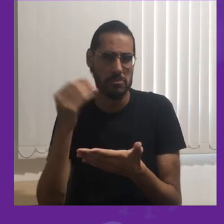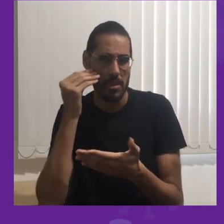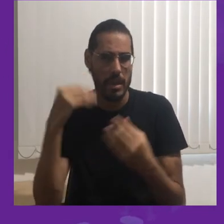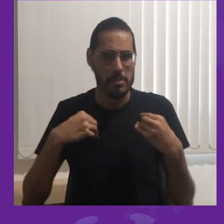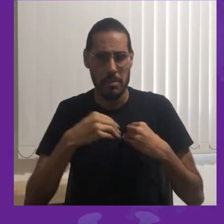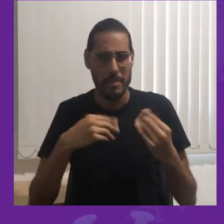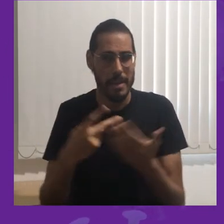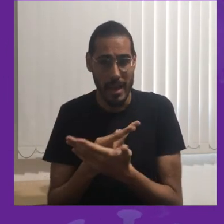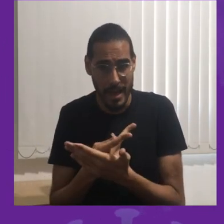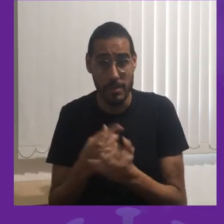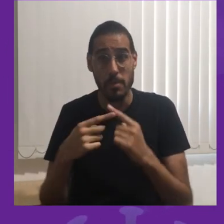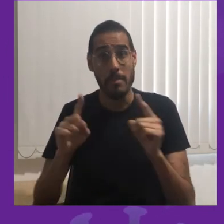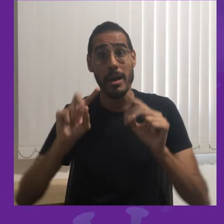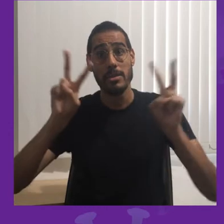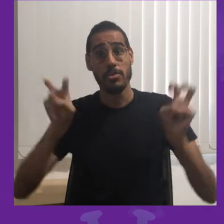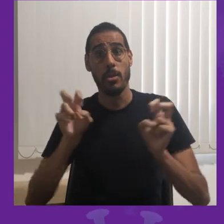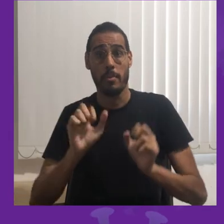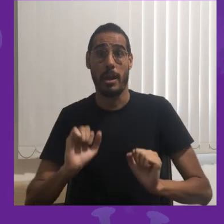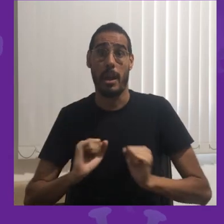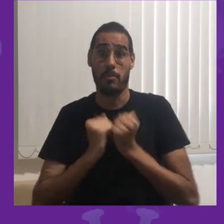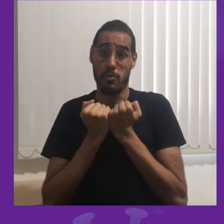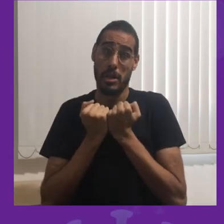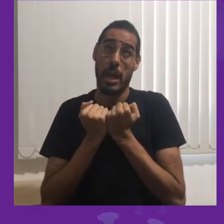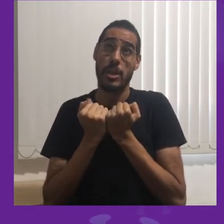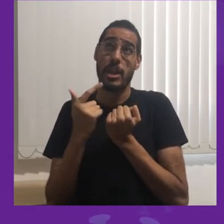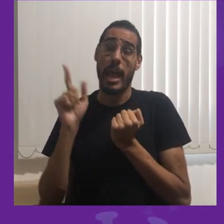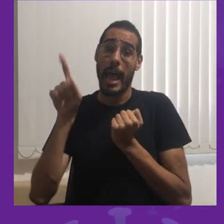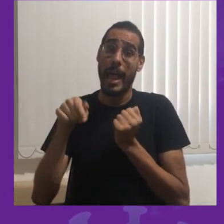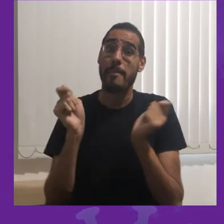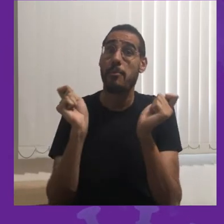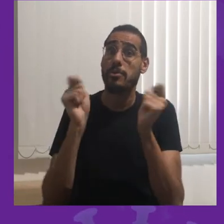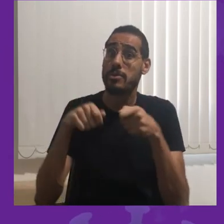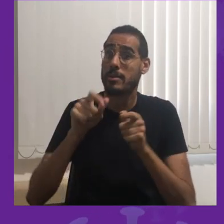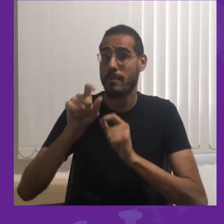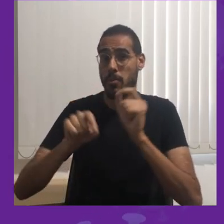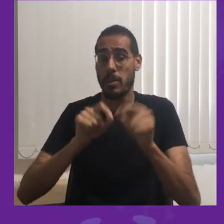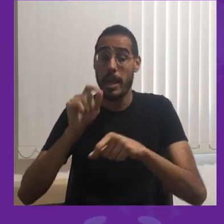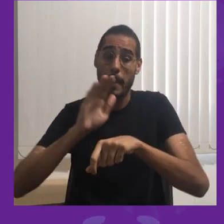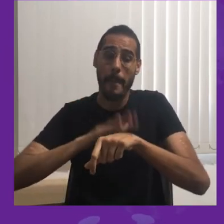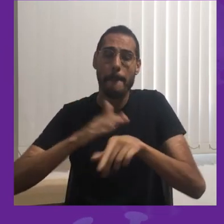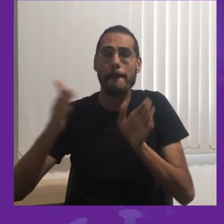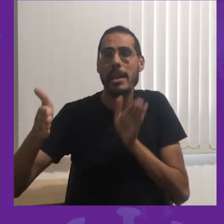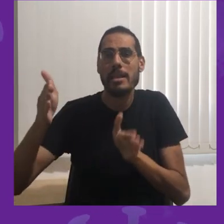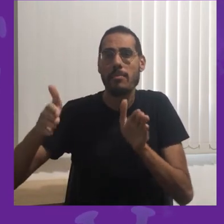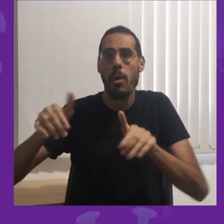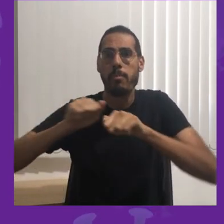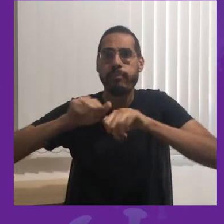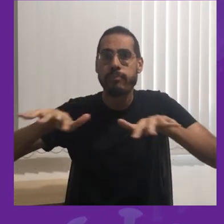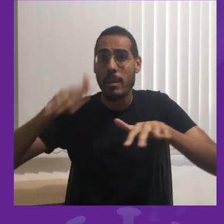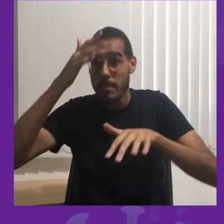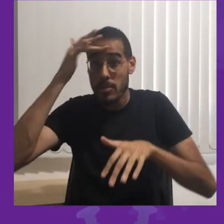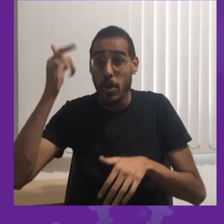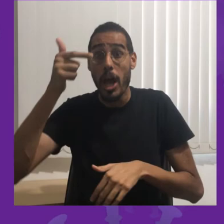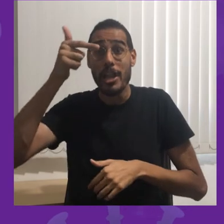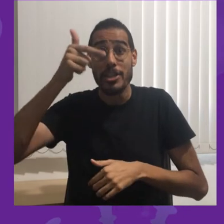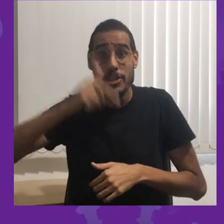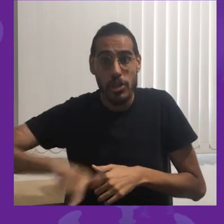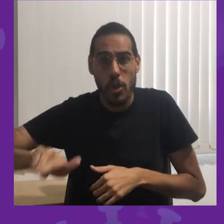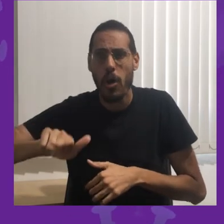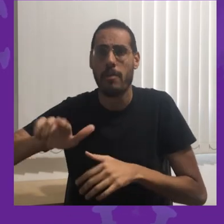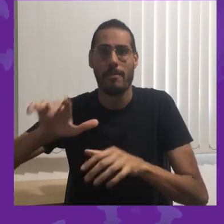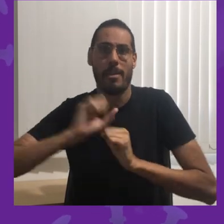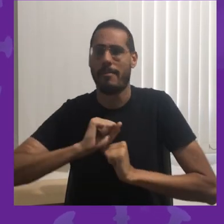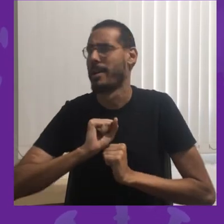relação à imunidade, é muito provável que na mesma epidemia a pessoa não repita a